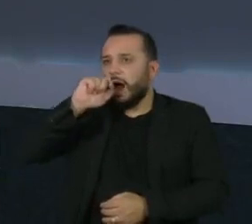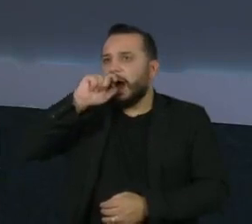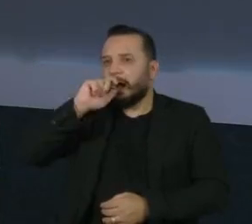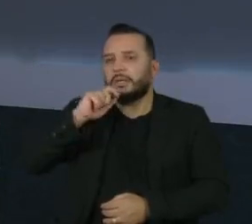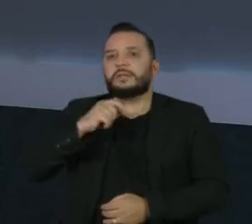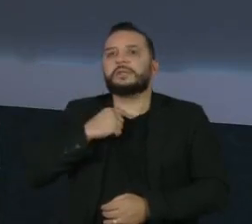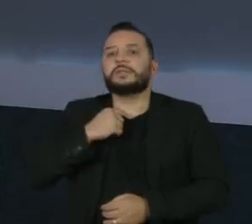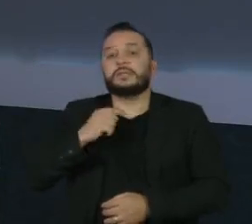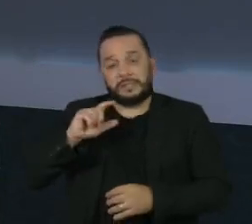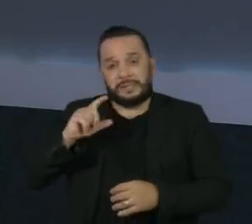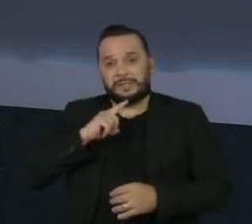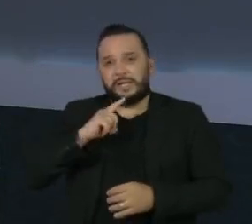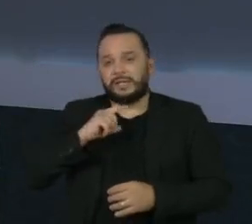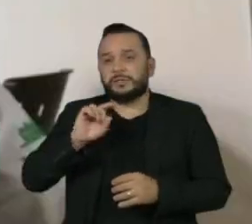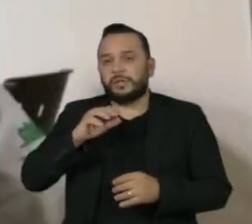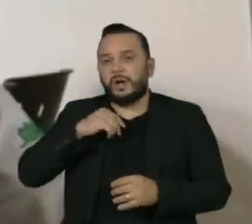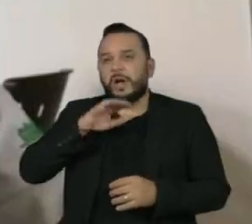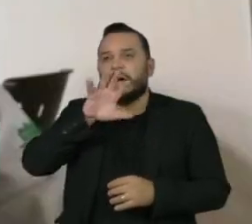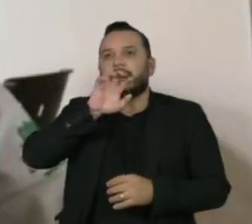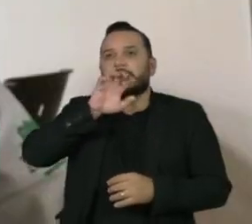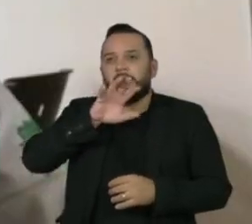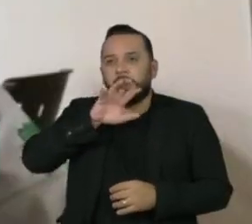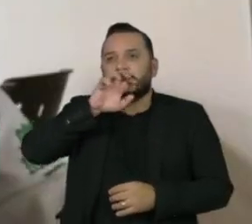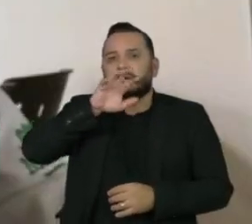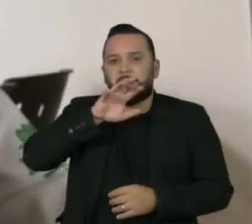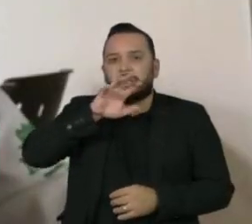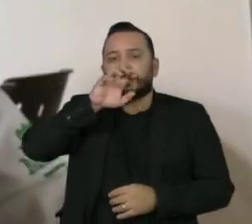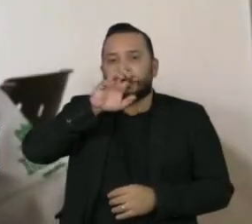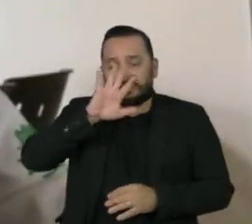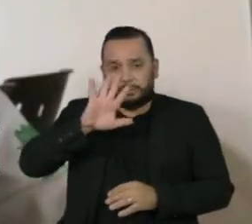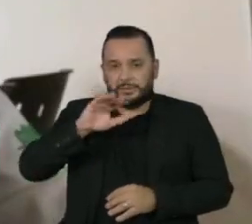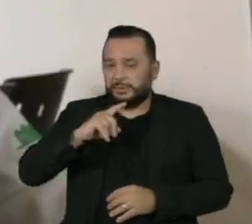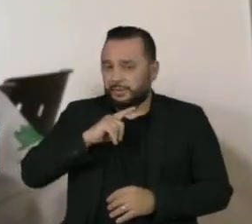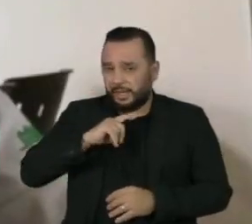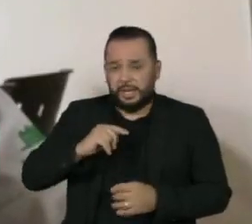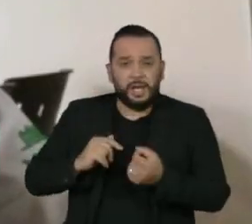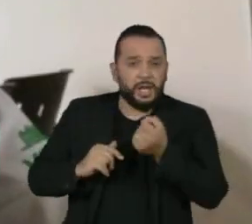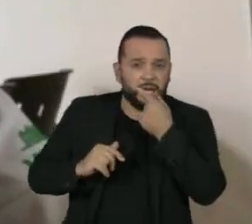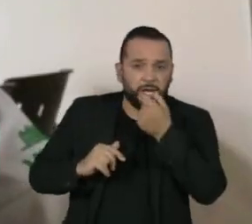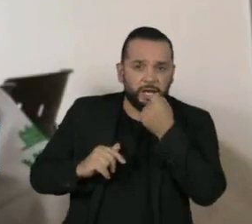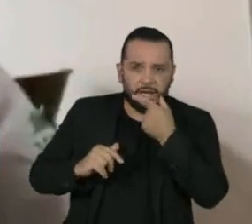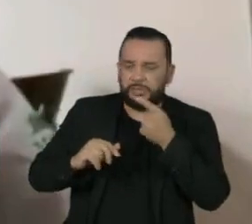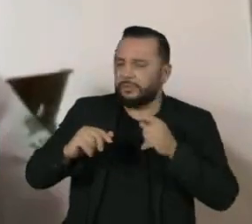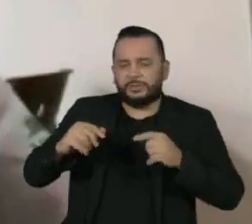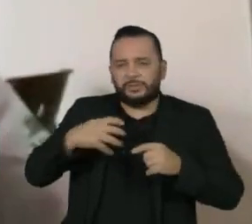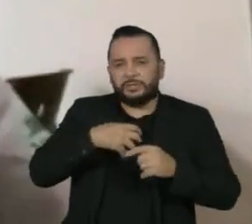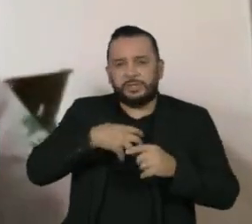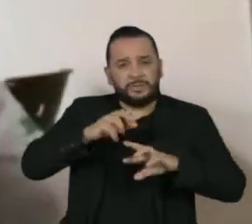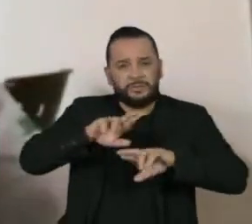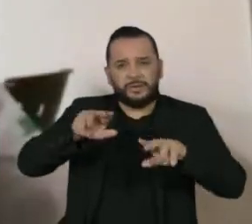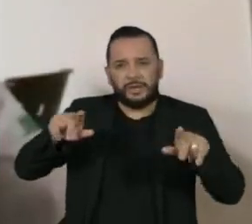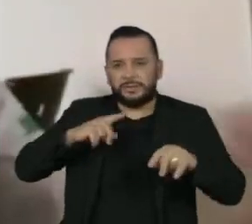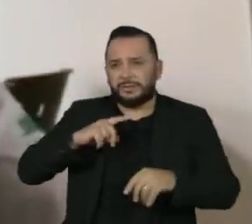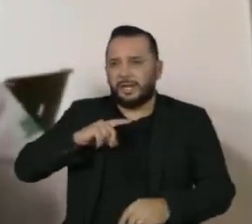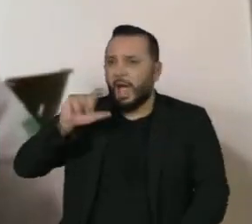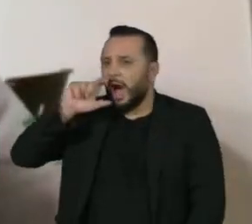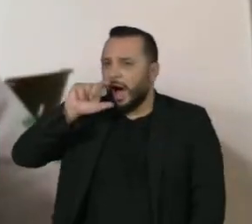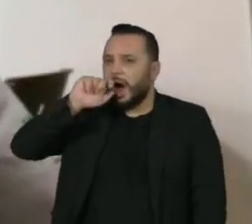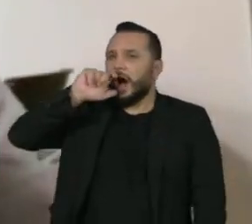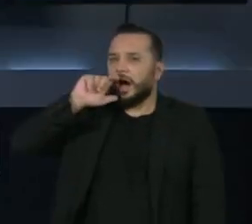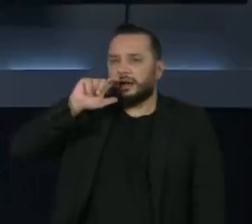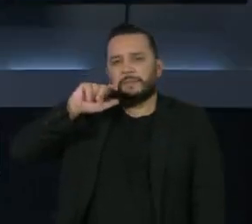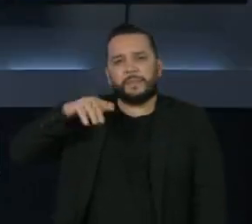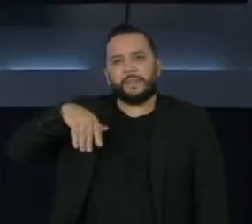mais seguro. Esses medicamentos, eles podem ser apresentados em diversos dispositivos. Então, a bombinha, que é o